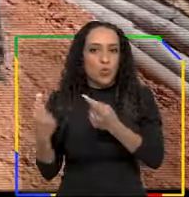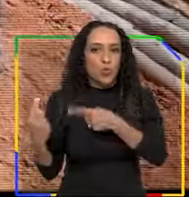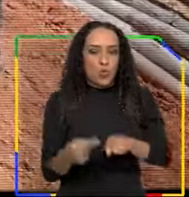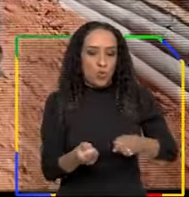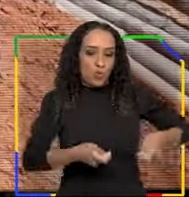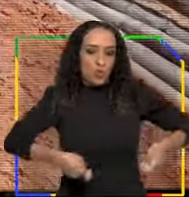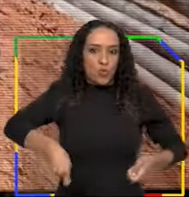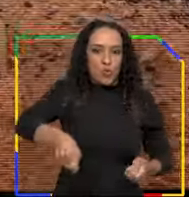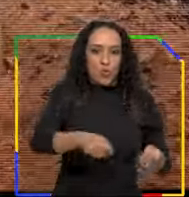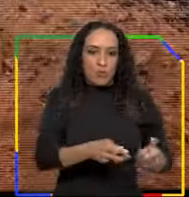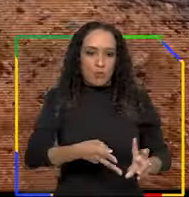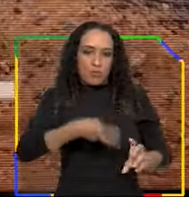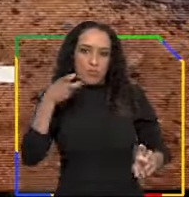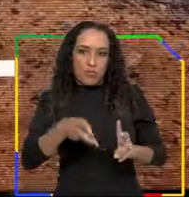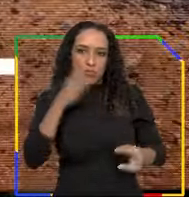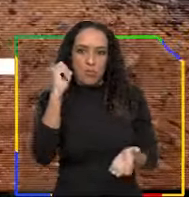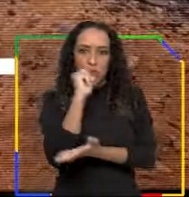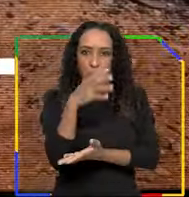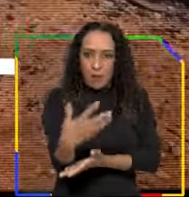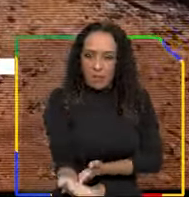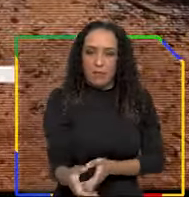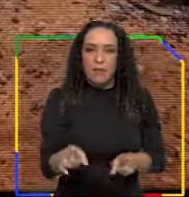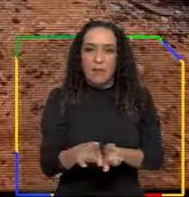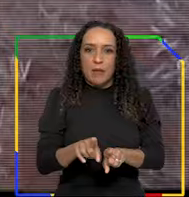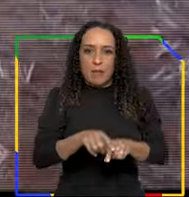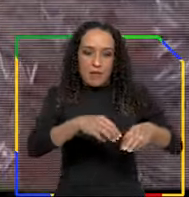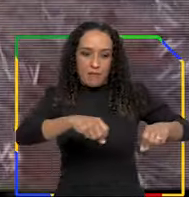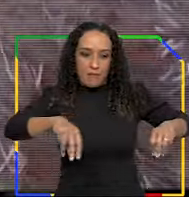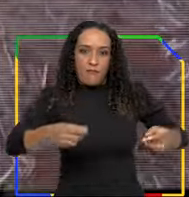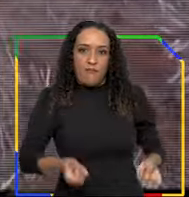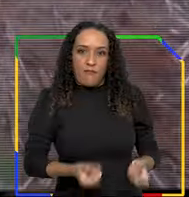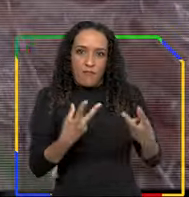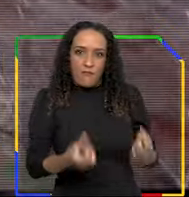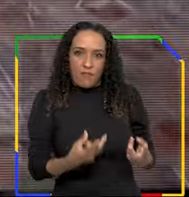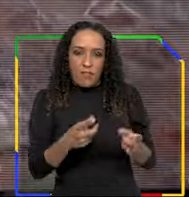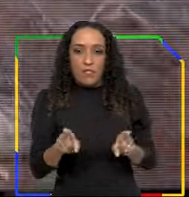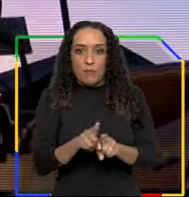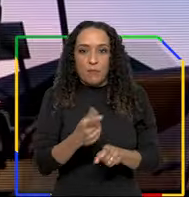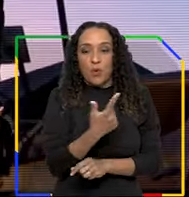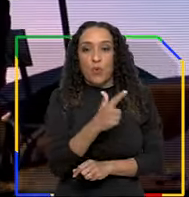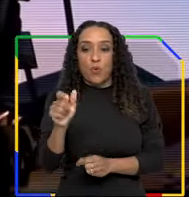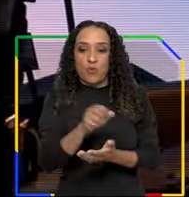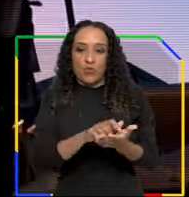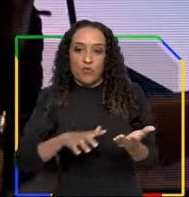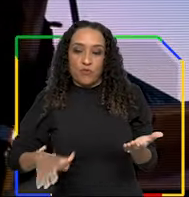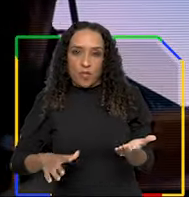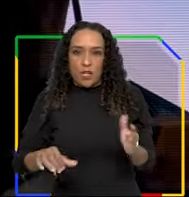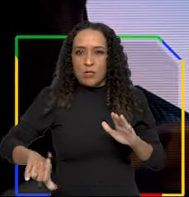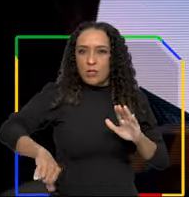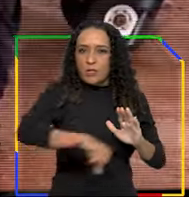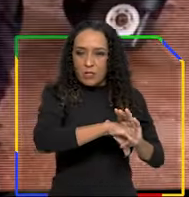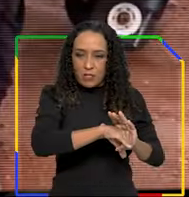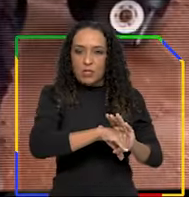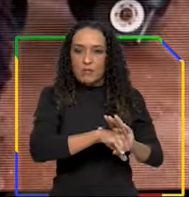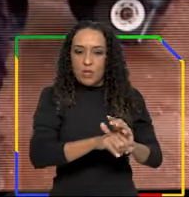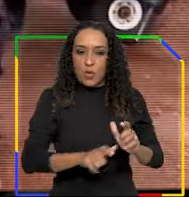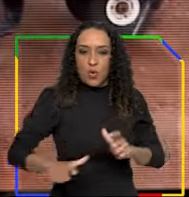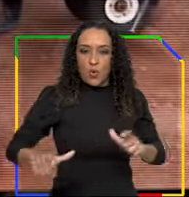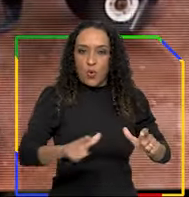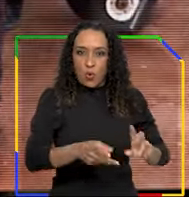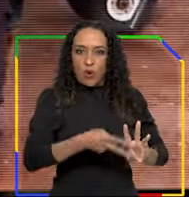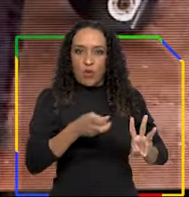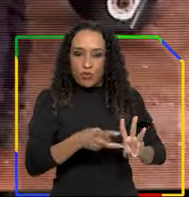contra o garimpo, a extração ilegal de madeira, a grilagem de terras e outras atividades criminosas